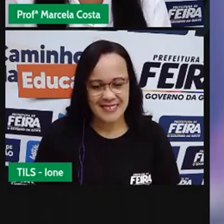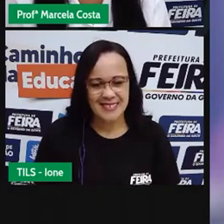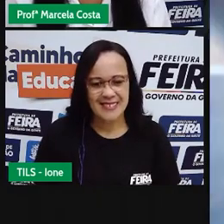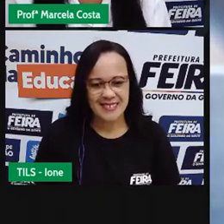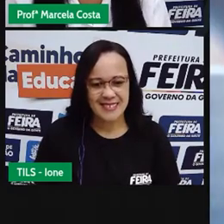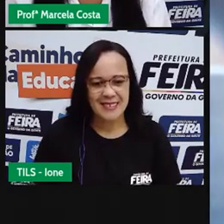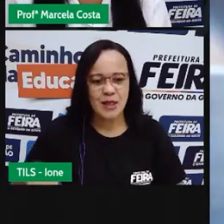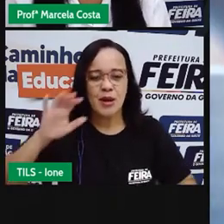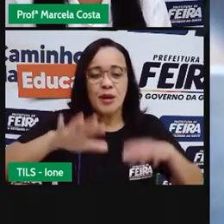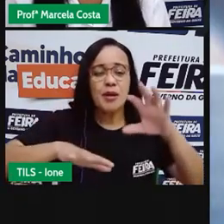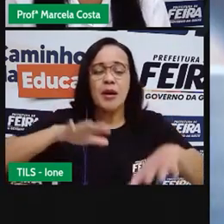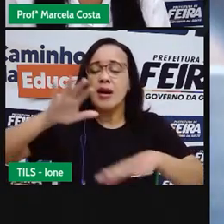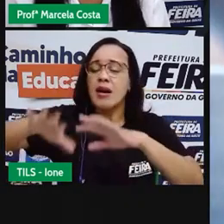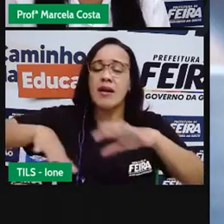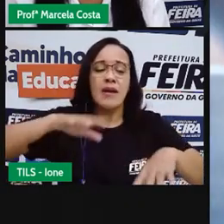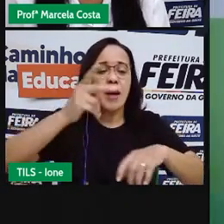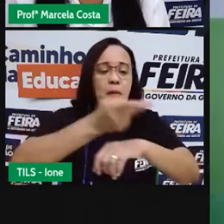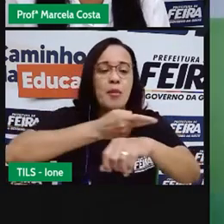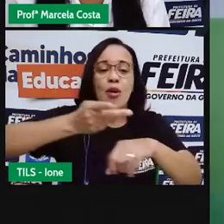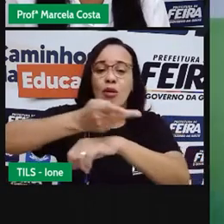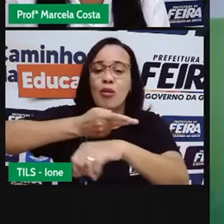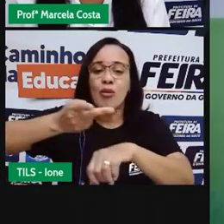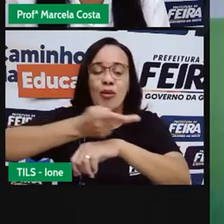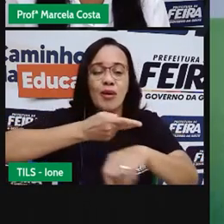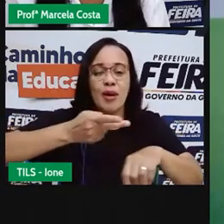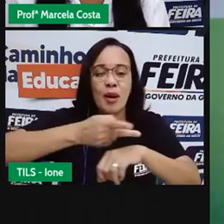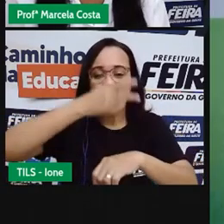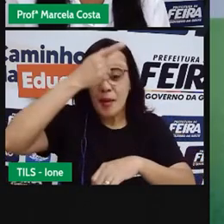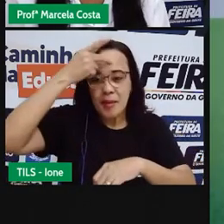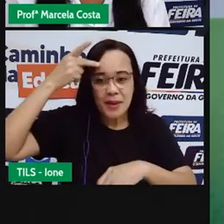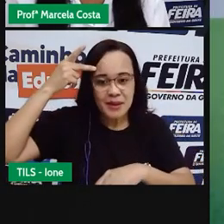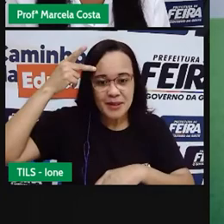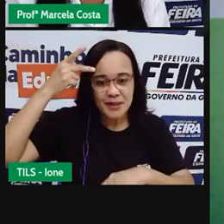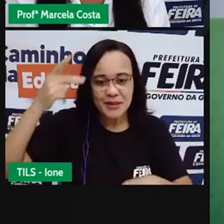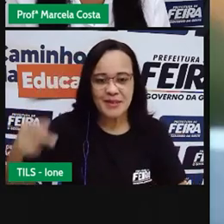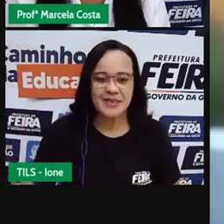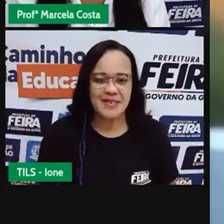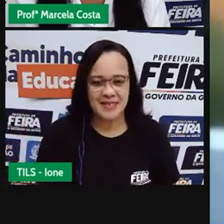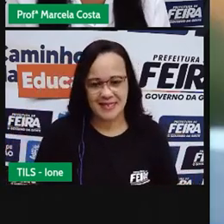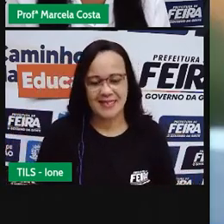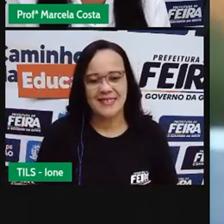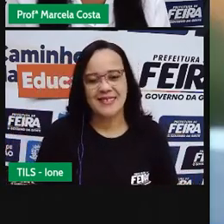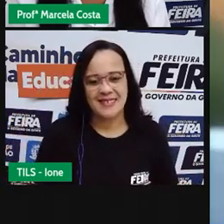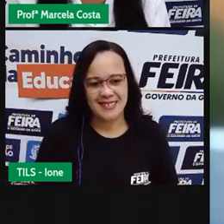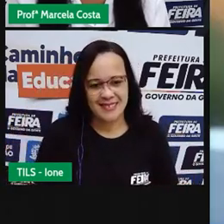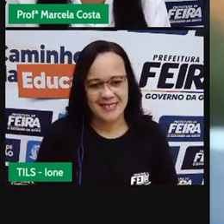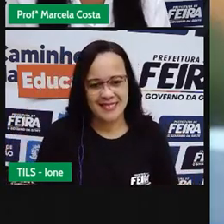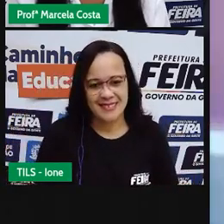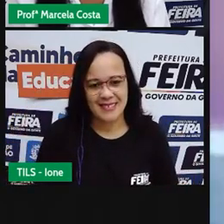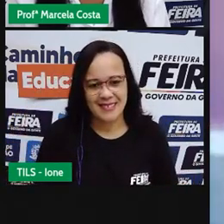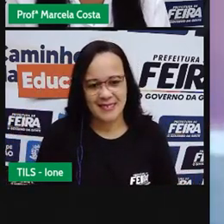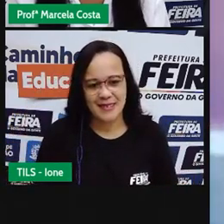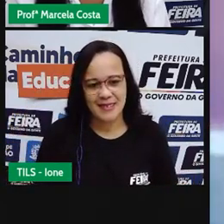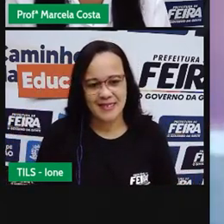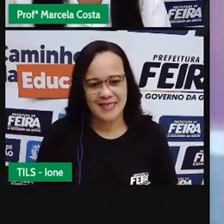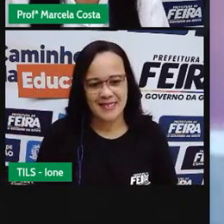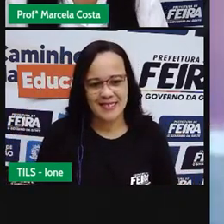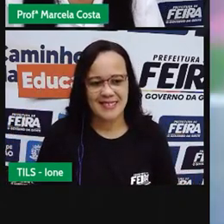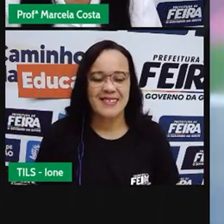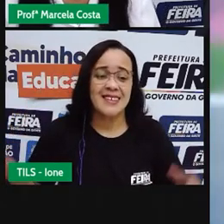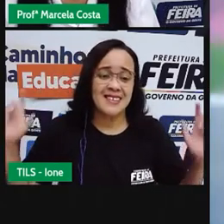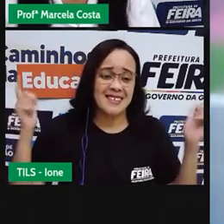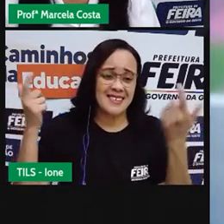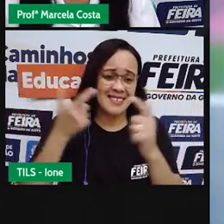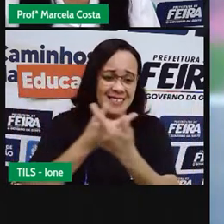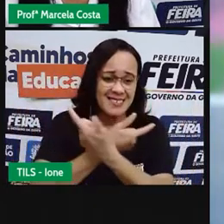Cabra cega Ah Tá, creche Por que vocês Estão rindo tanto? Será